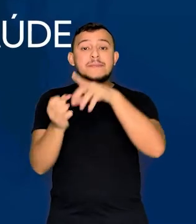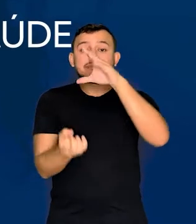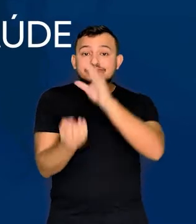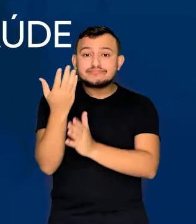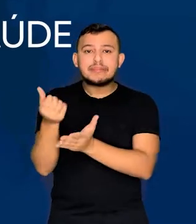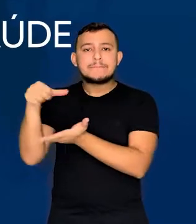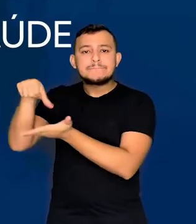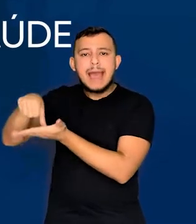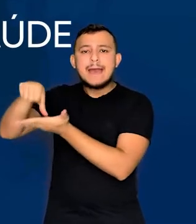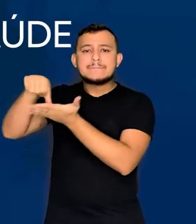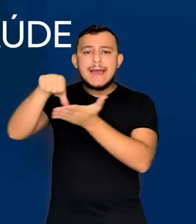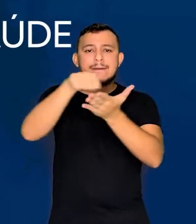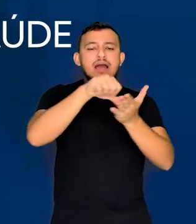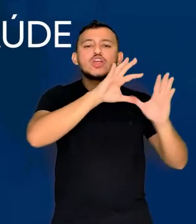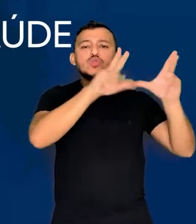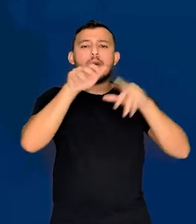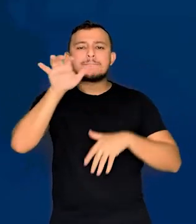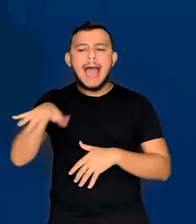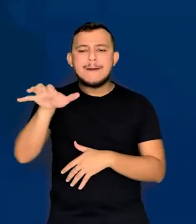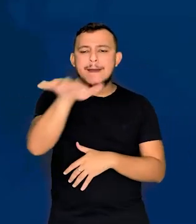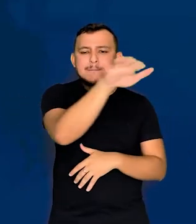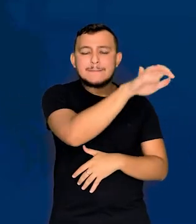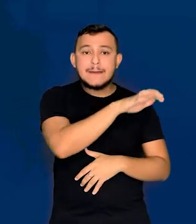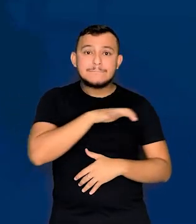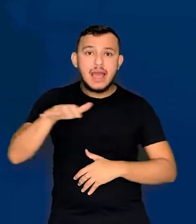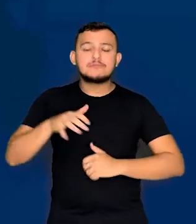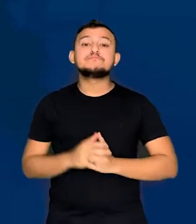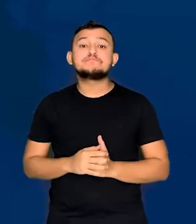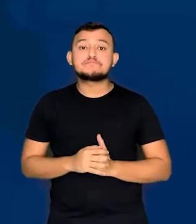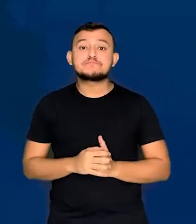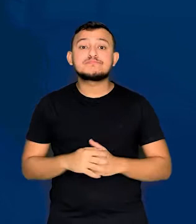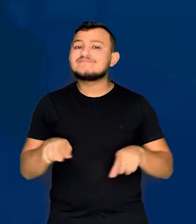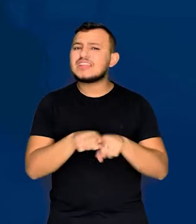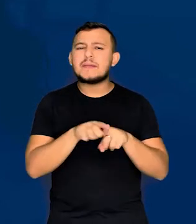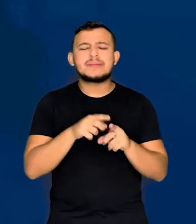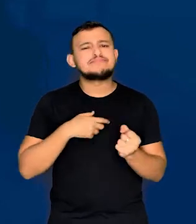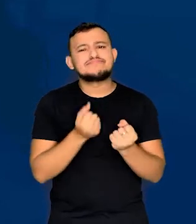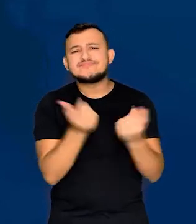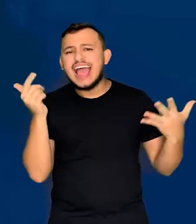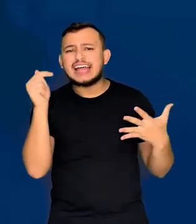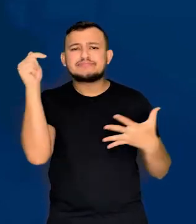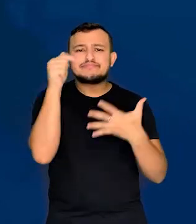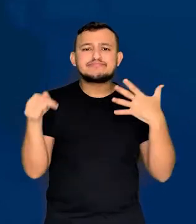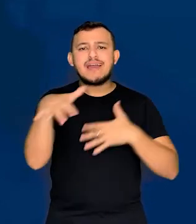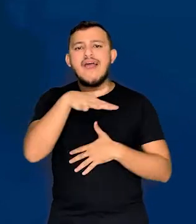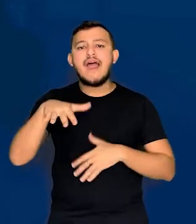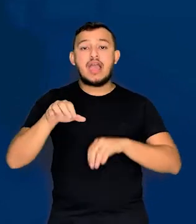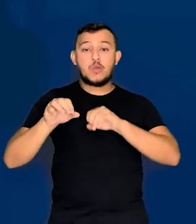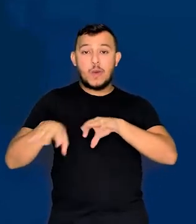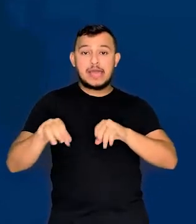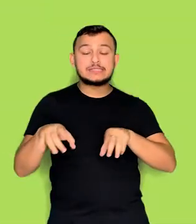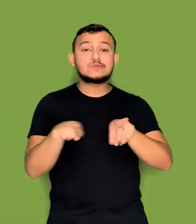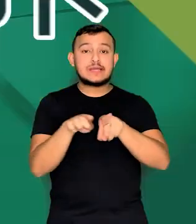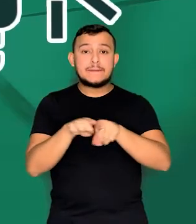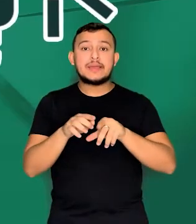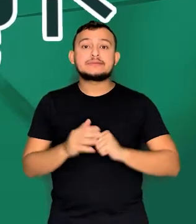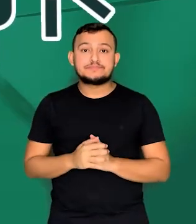implantação de núcleos em todas as regiões, além de centenas de atividades de teleeducação.